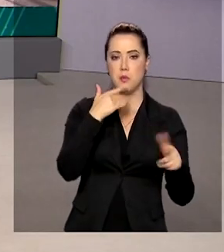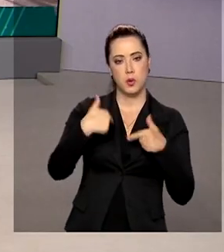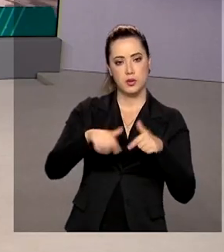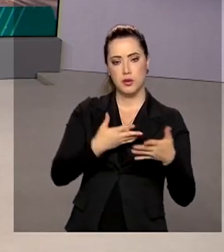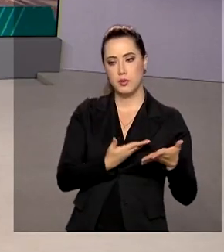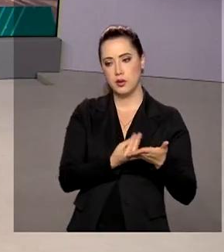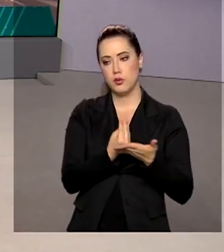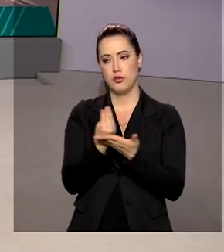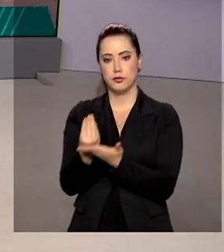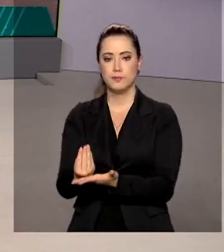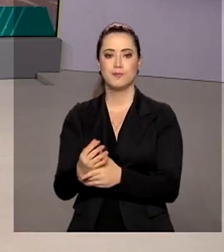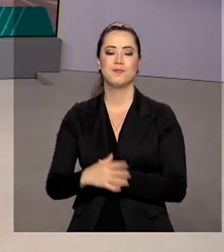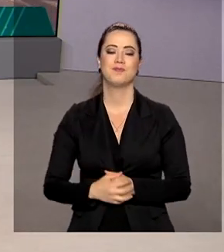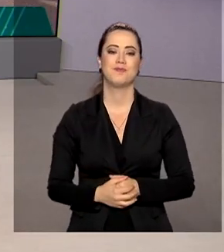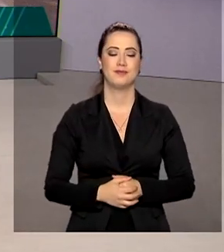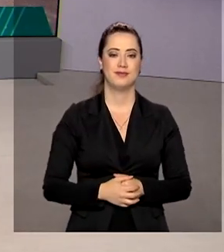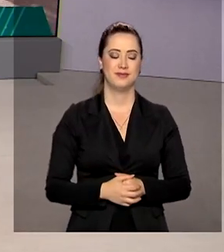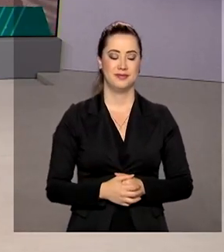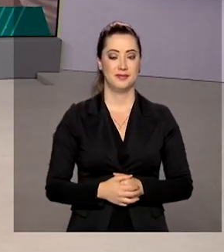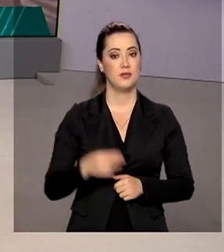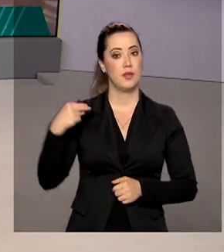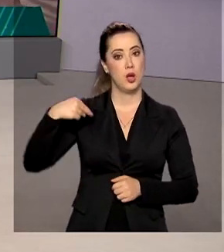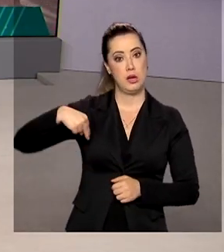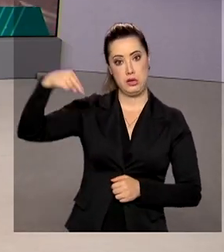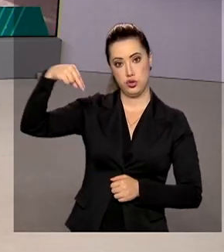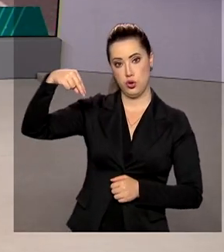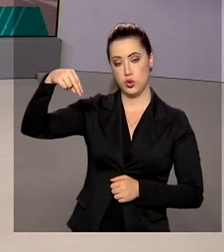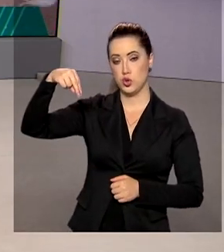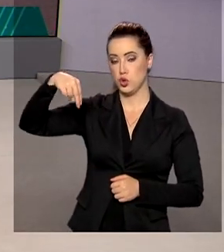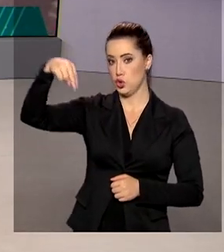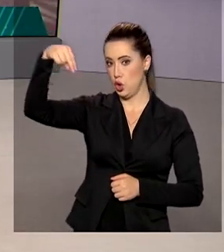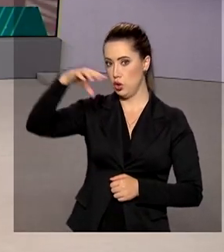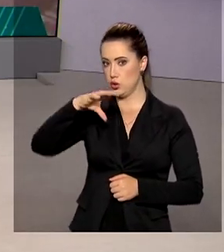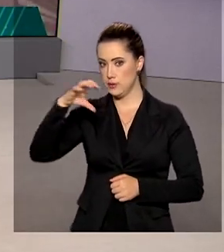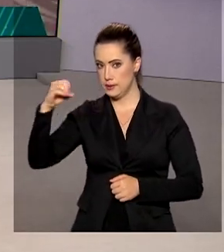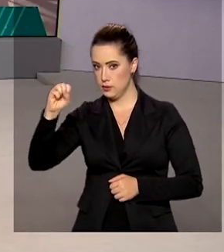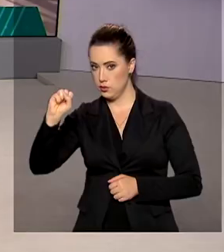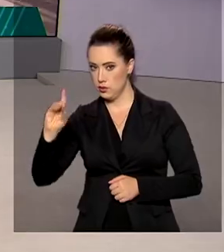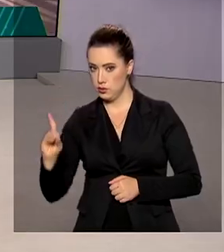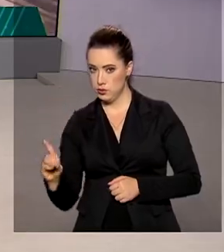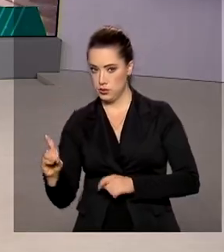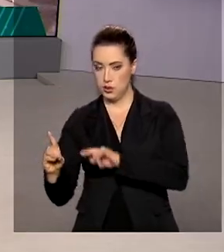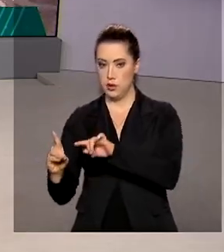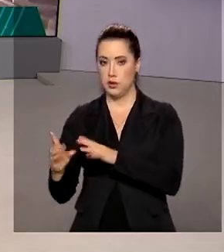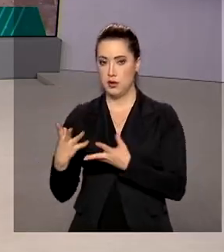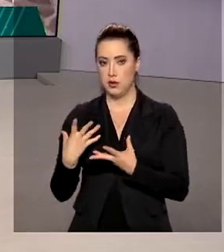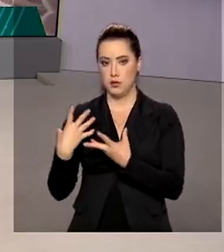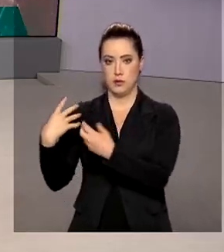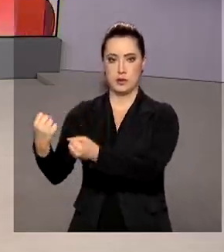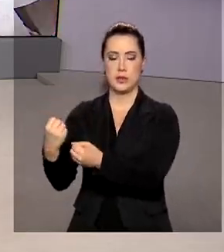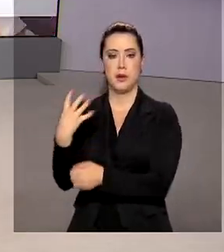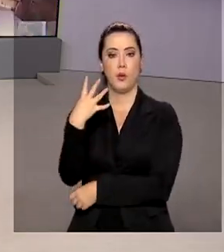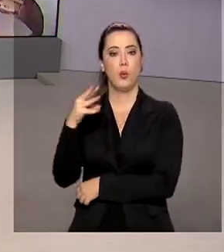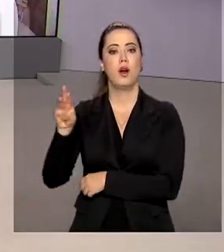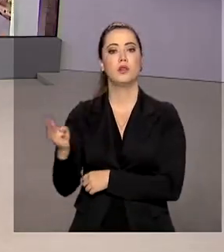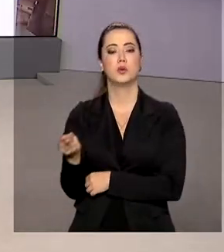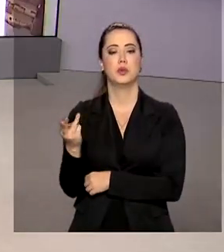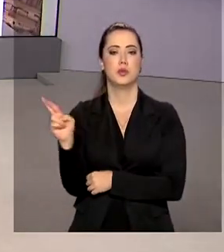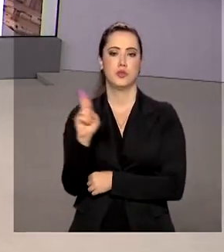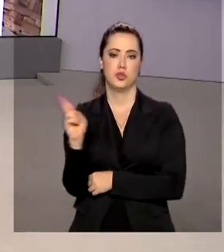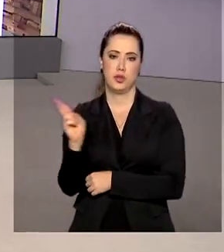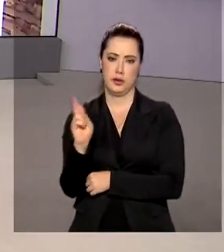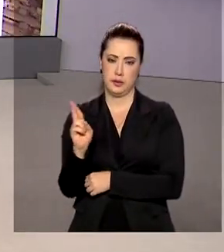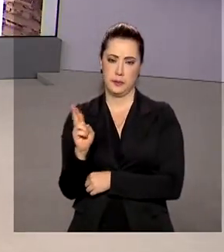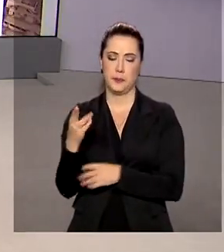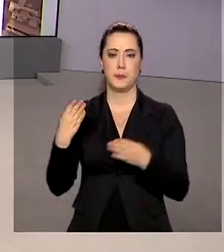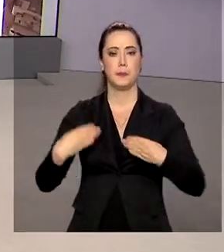As regiões Norte, Centro-Oeste e Sudeste vão receber 4 milhões e 700 mil reais do Ministério do